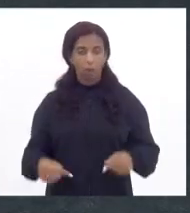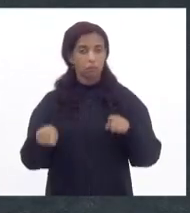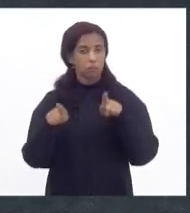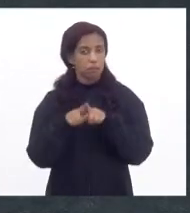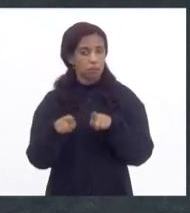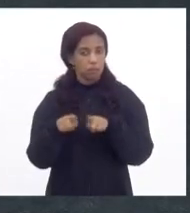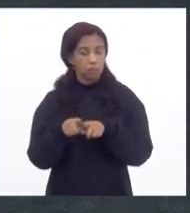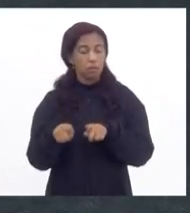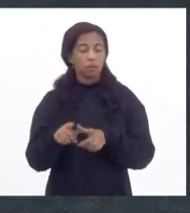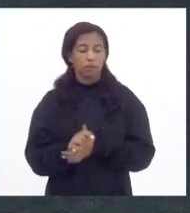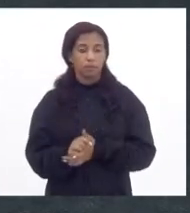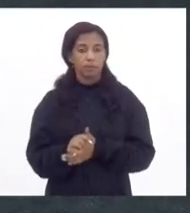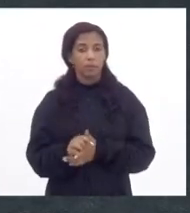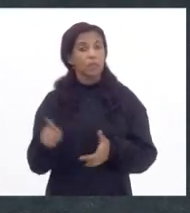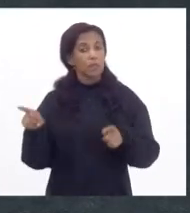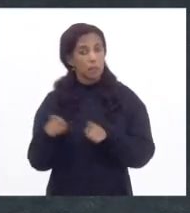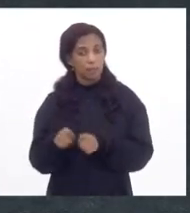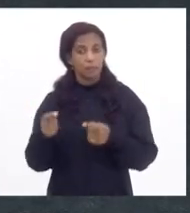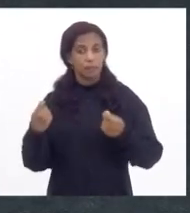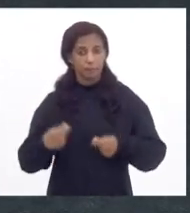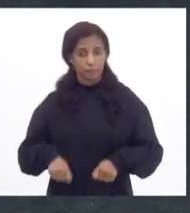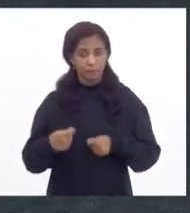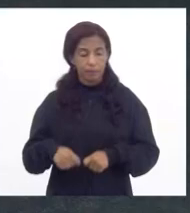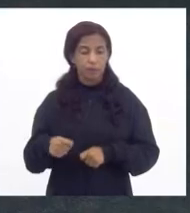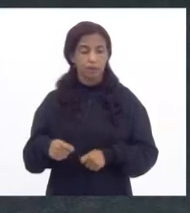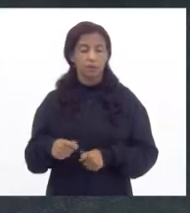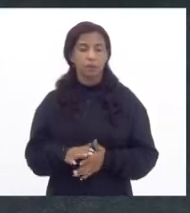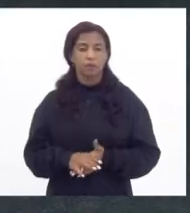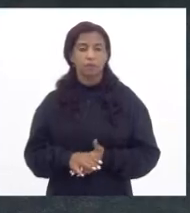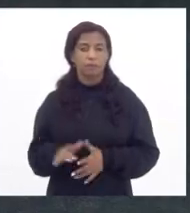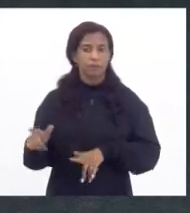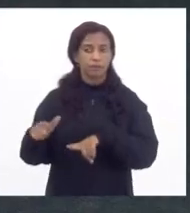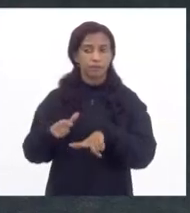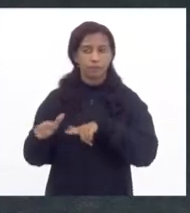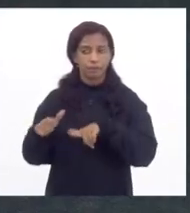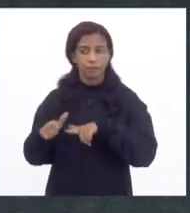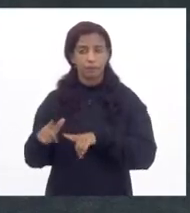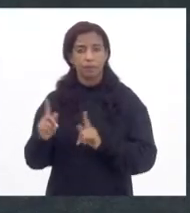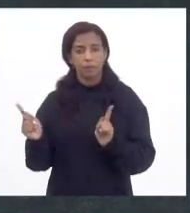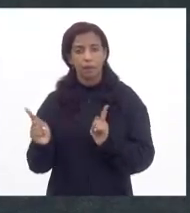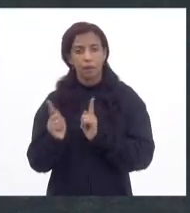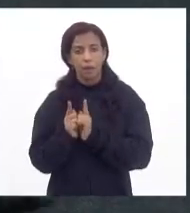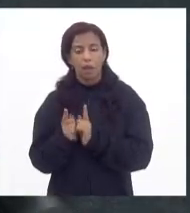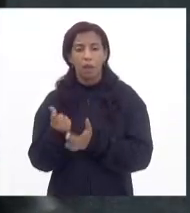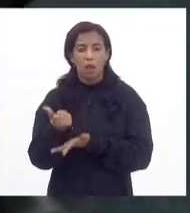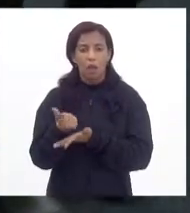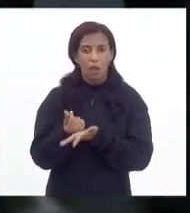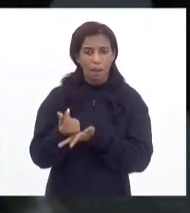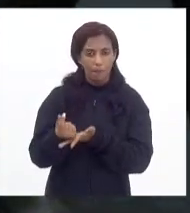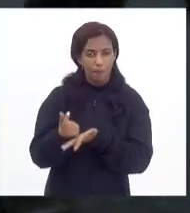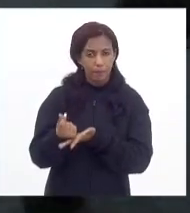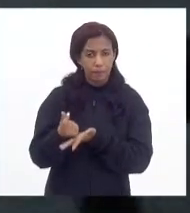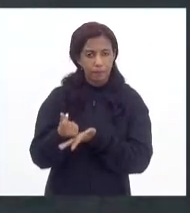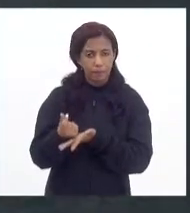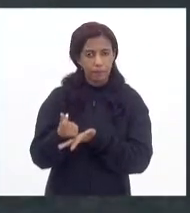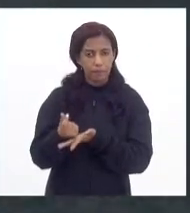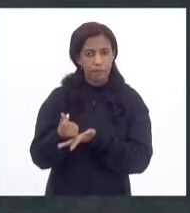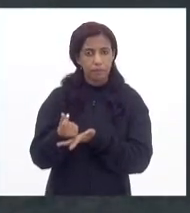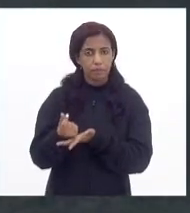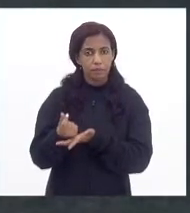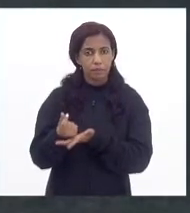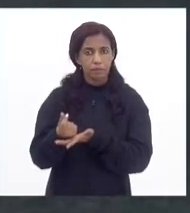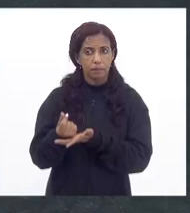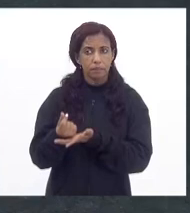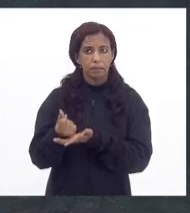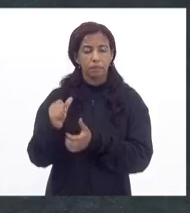precisam, para a sua atividade, de um pequeno capital para reformar